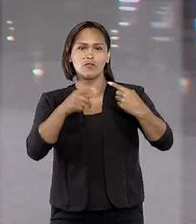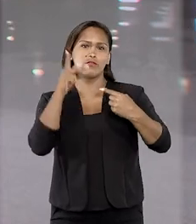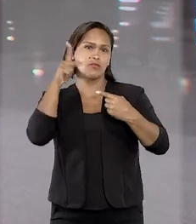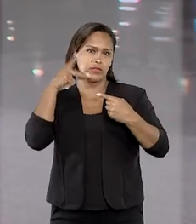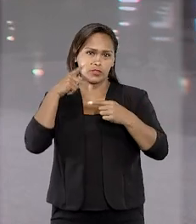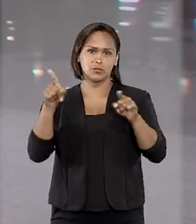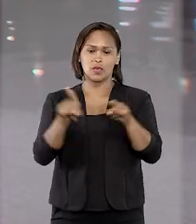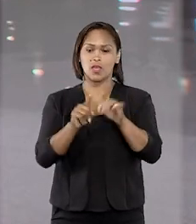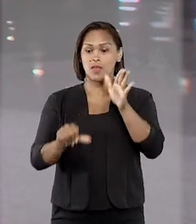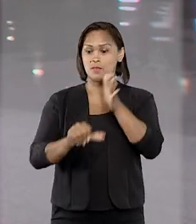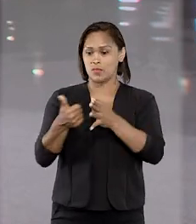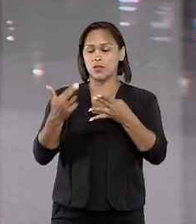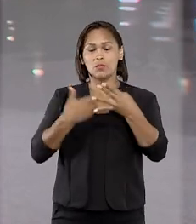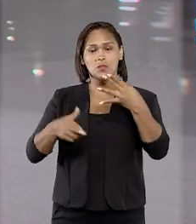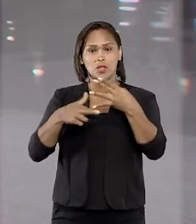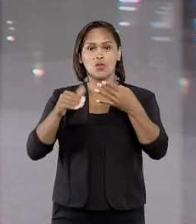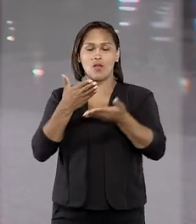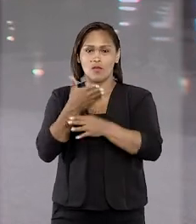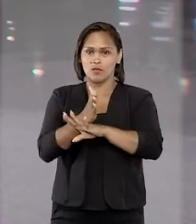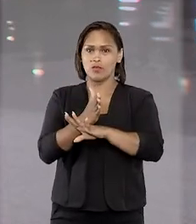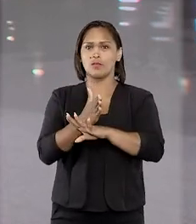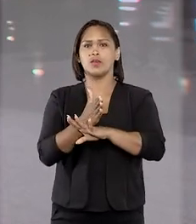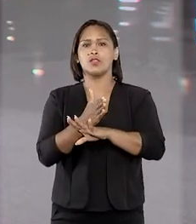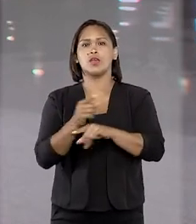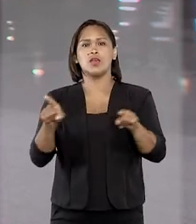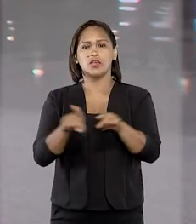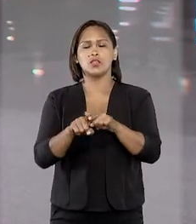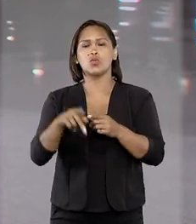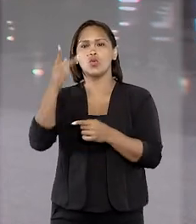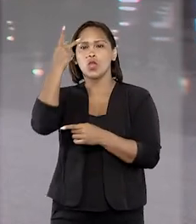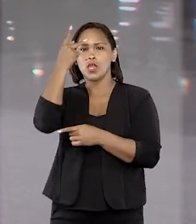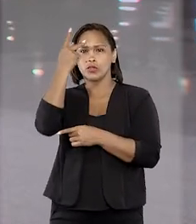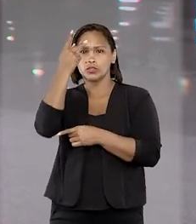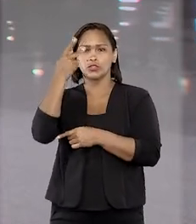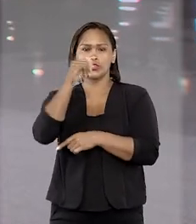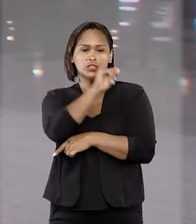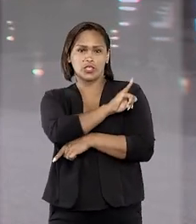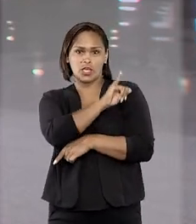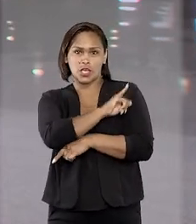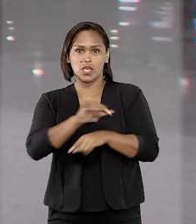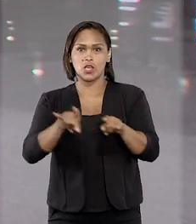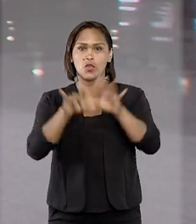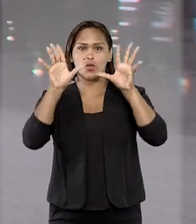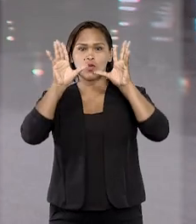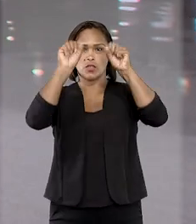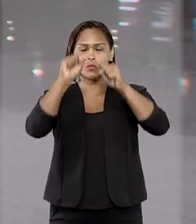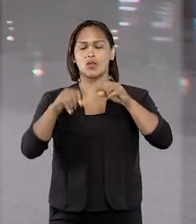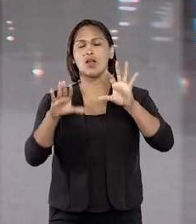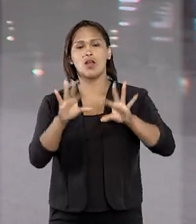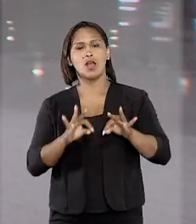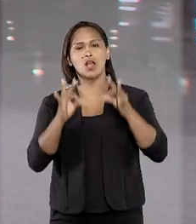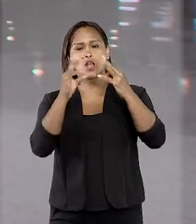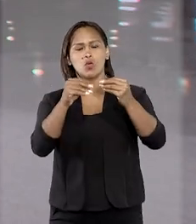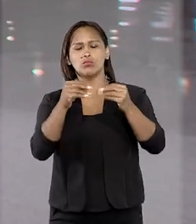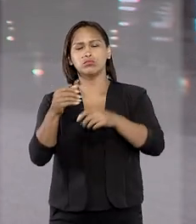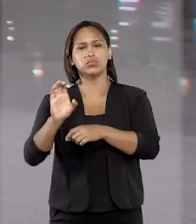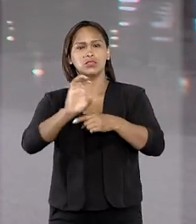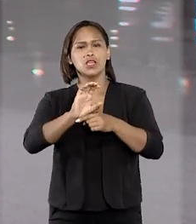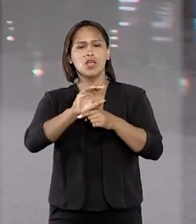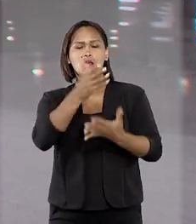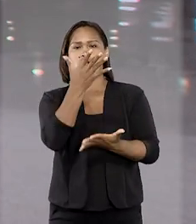o que foi concedido em primeiro grau e confirmado pelo Tribunal de Justiça do Rio de Janeiro. No entanto, a Corte Estadual